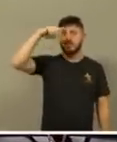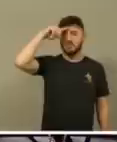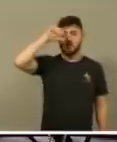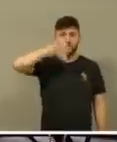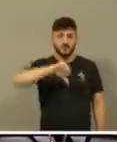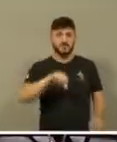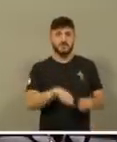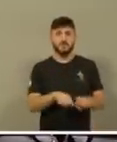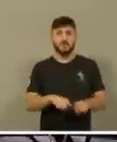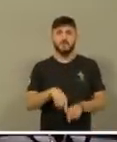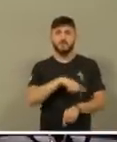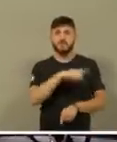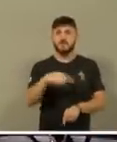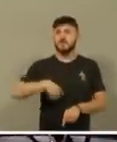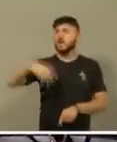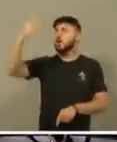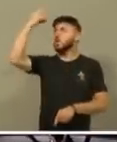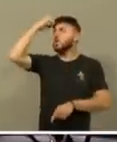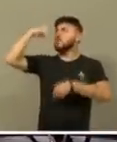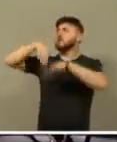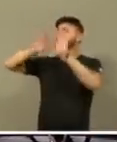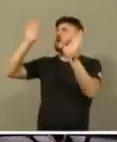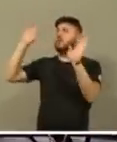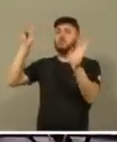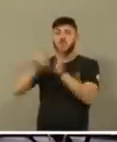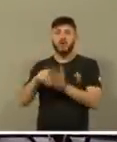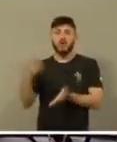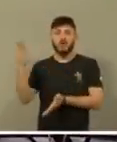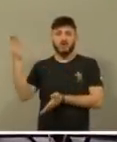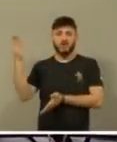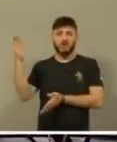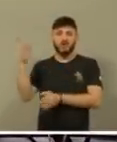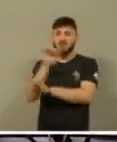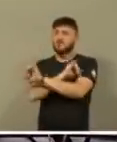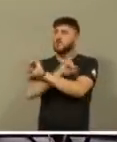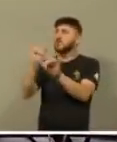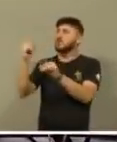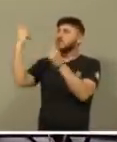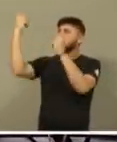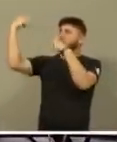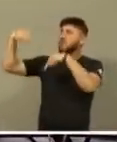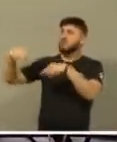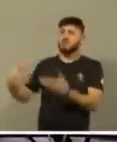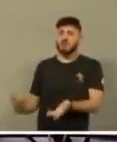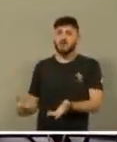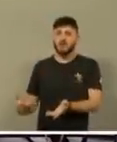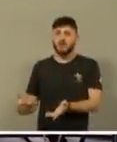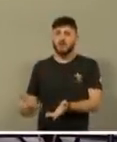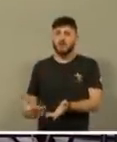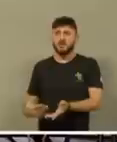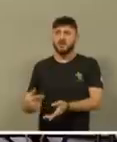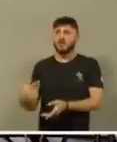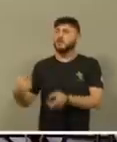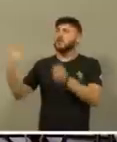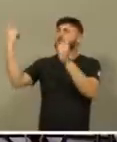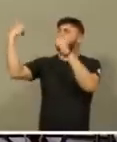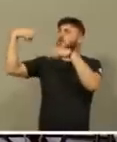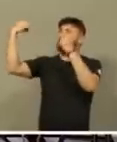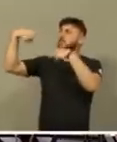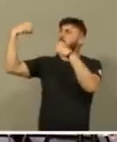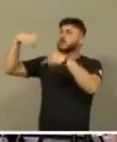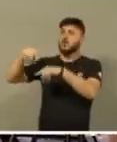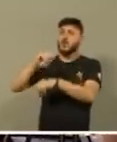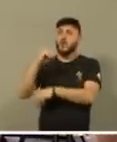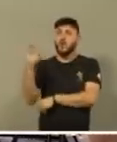você joga para o céu, aí a linguagem vai dizer que você proclama para o universo, eu digo nada, você joga para você mesmo,